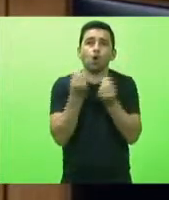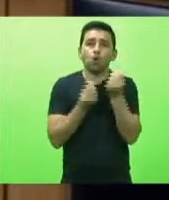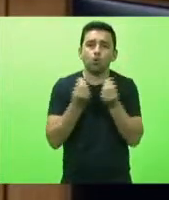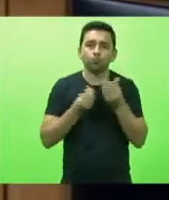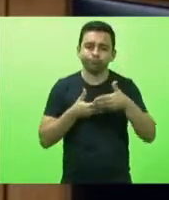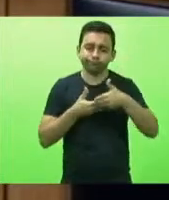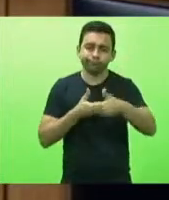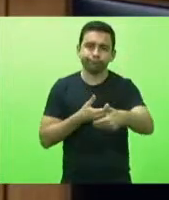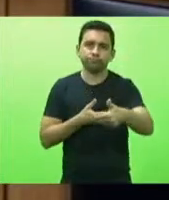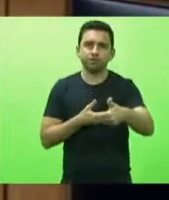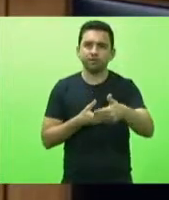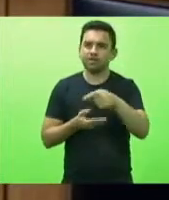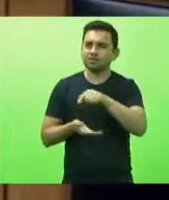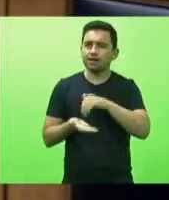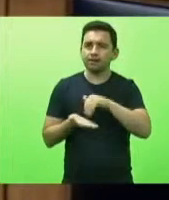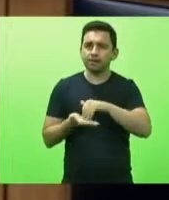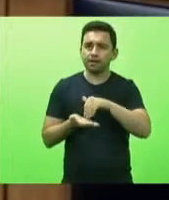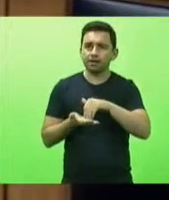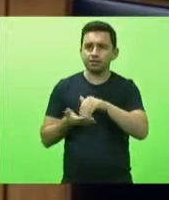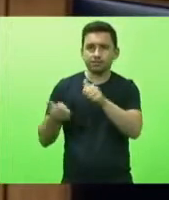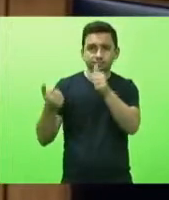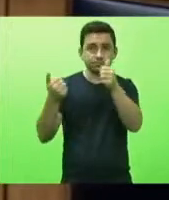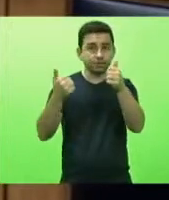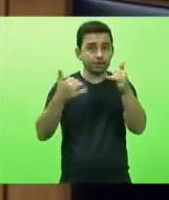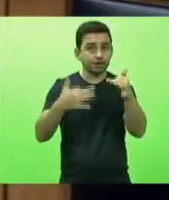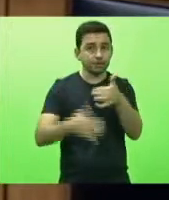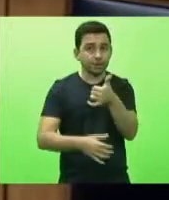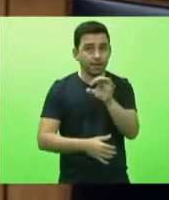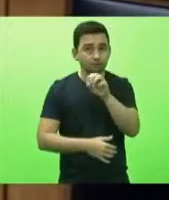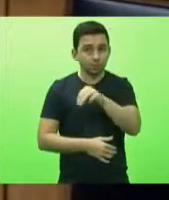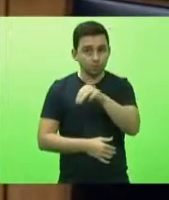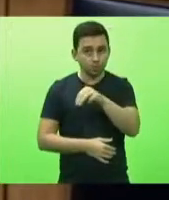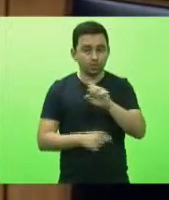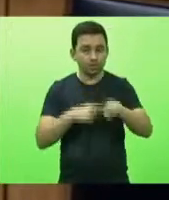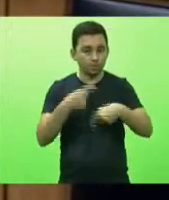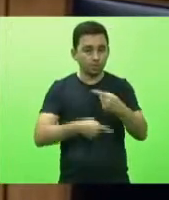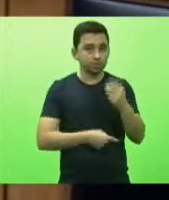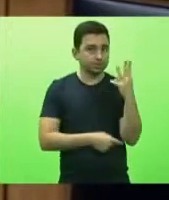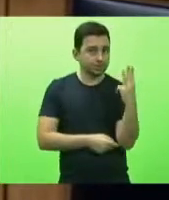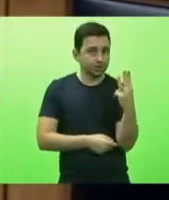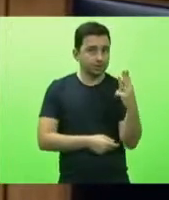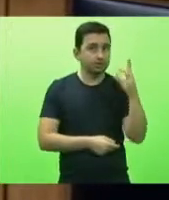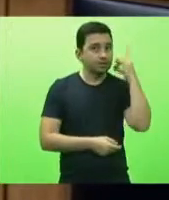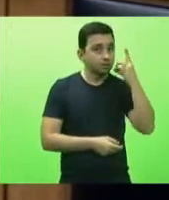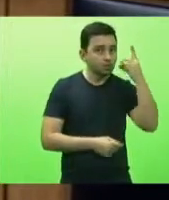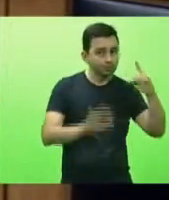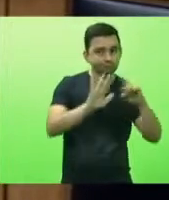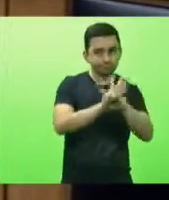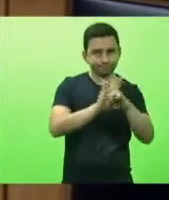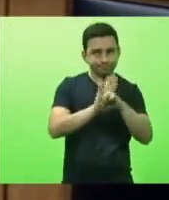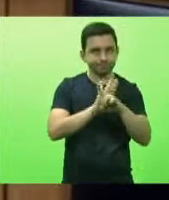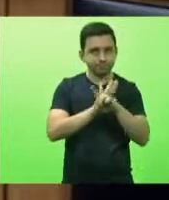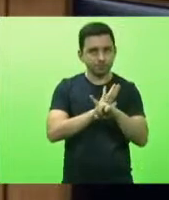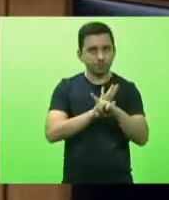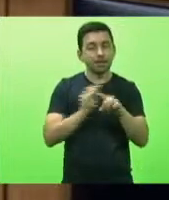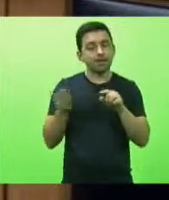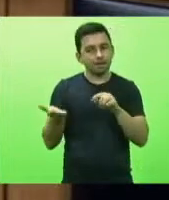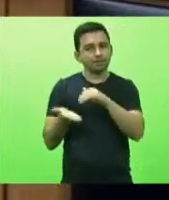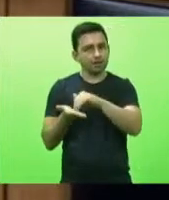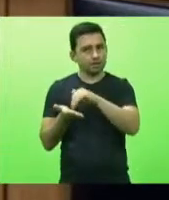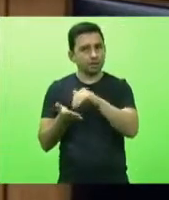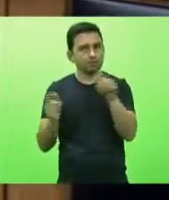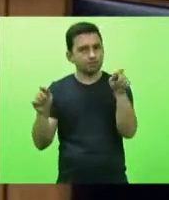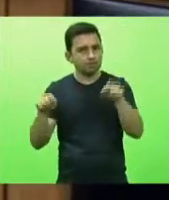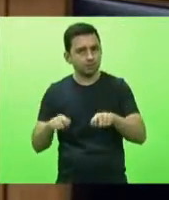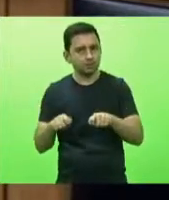aqui o secretário fala por 10 minutos depois a cada 3 deputados que vão usar os seus tempos o secretário vai ter a oportunidade de